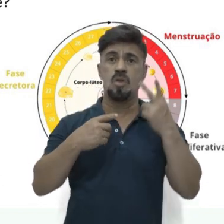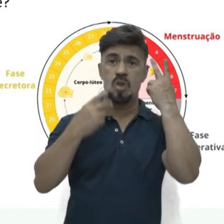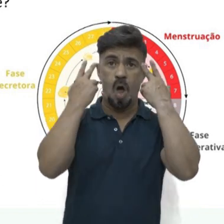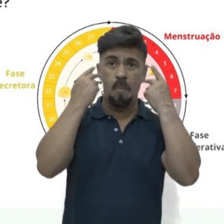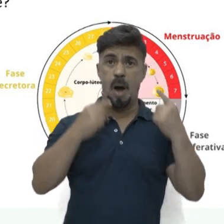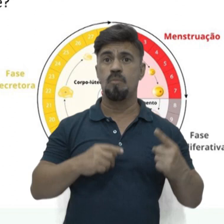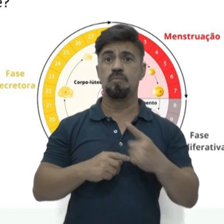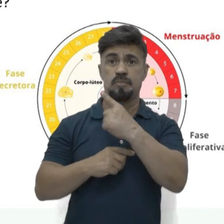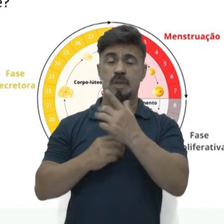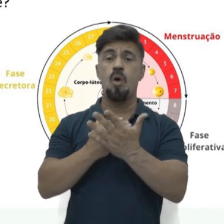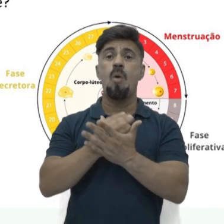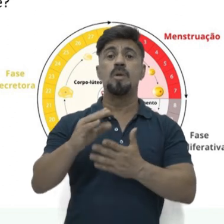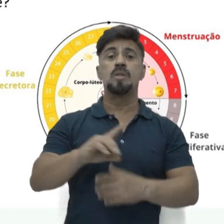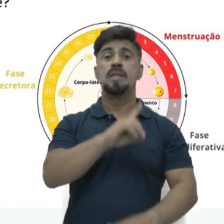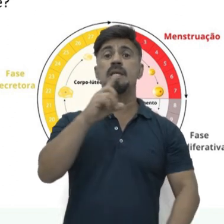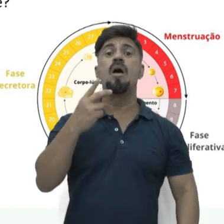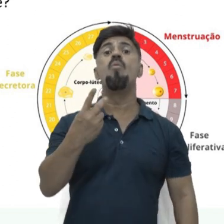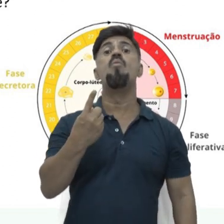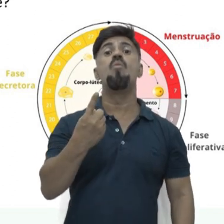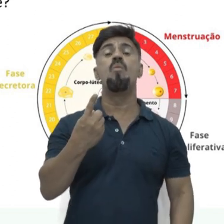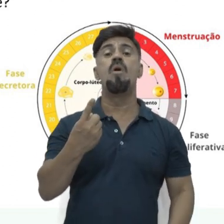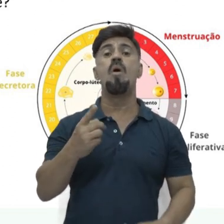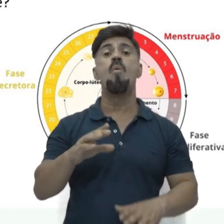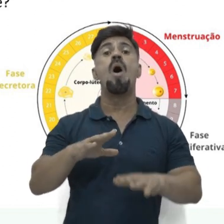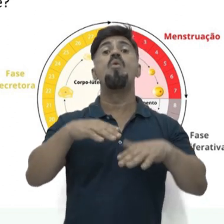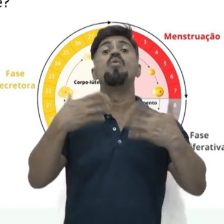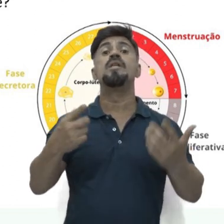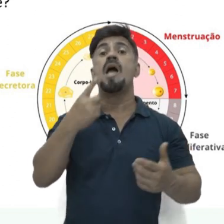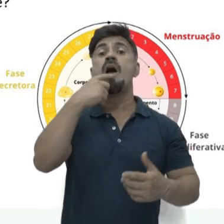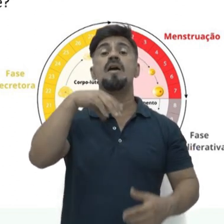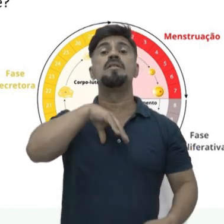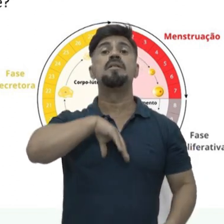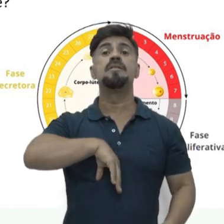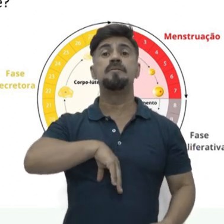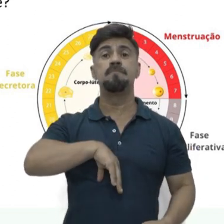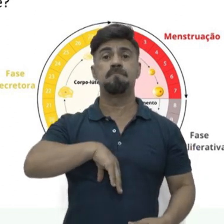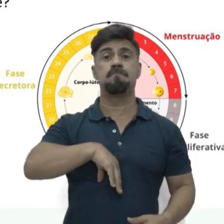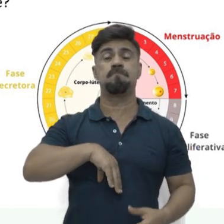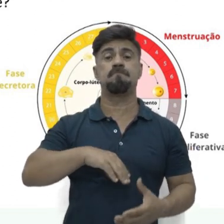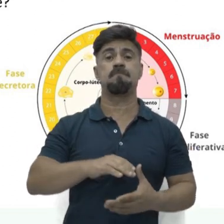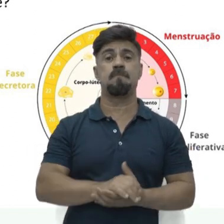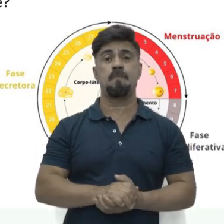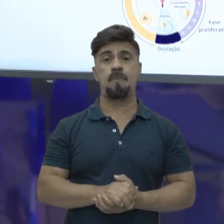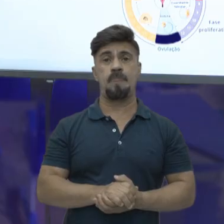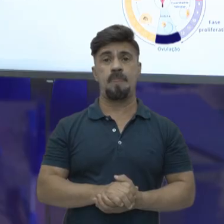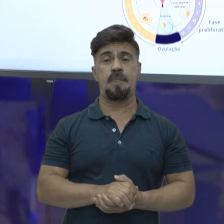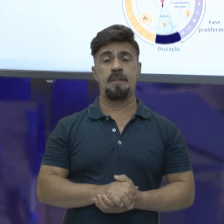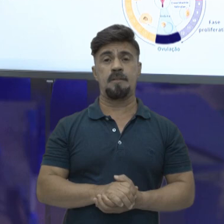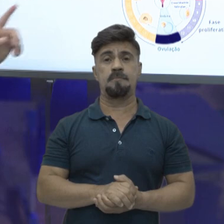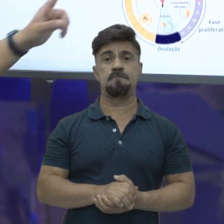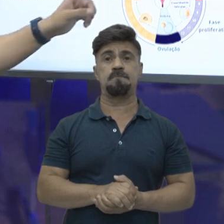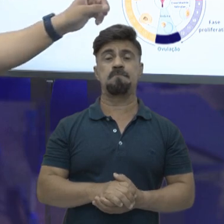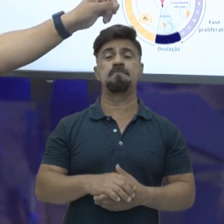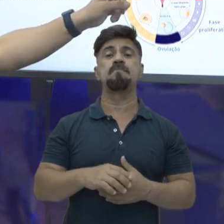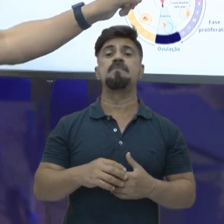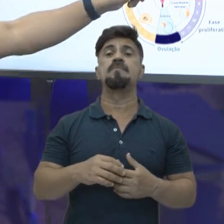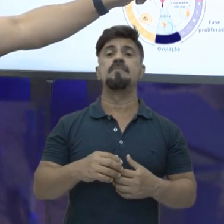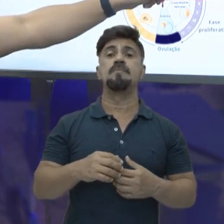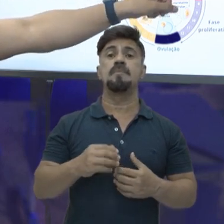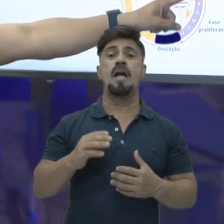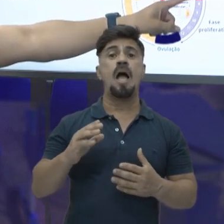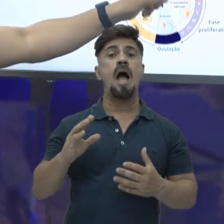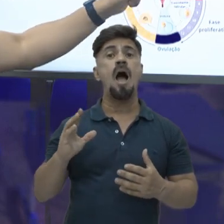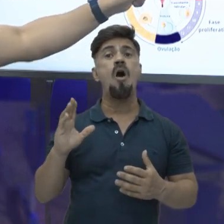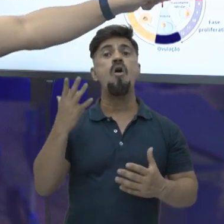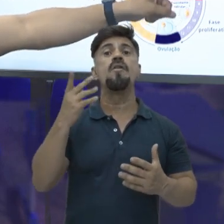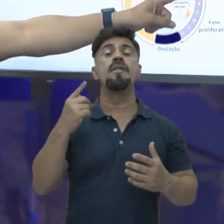Se a menstruação dela começou no dia 1, quando será seu período fértil? Ou seja, quando ela estará ovulando. Então a gente vai observar que a menstruação